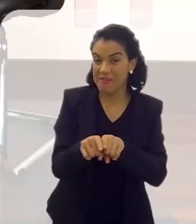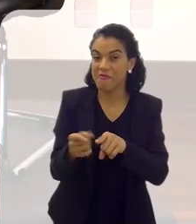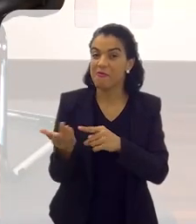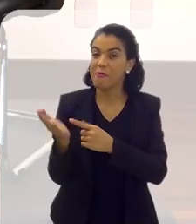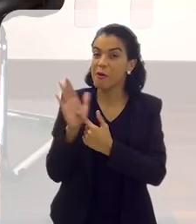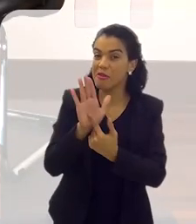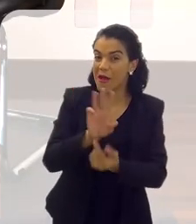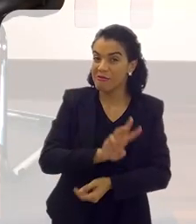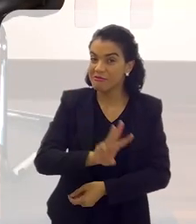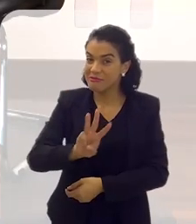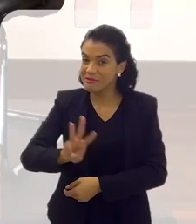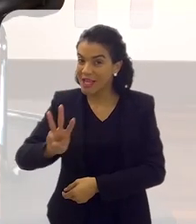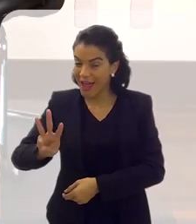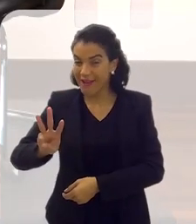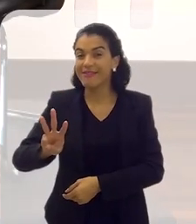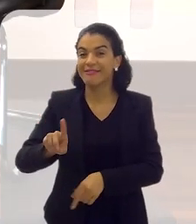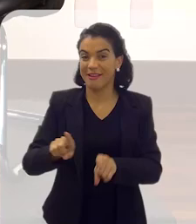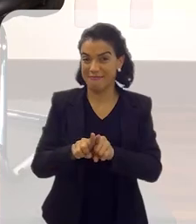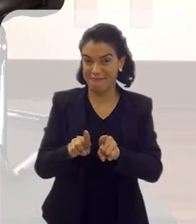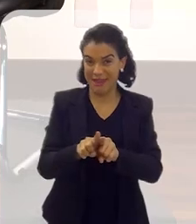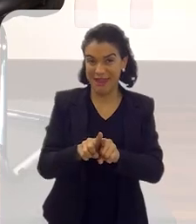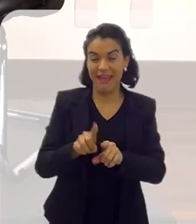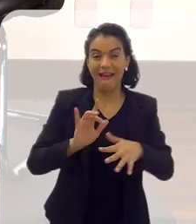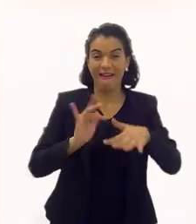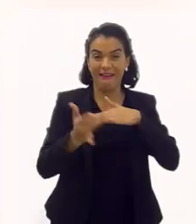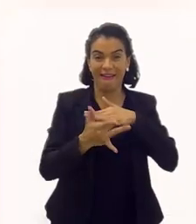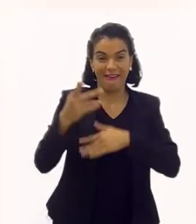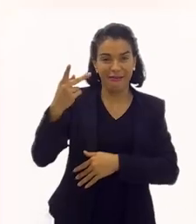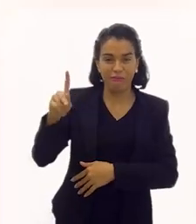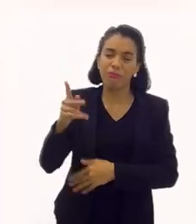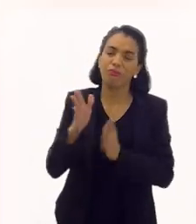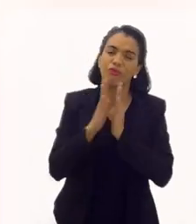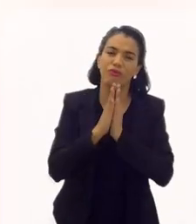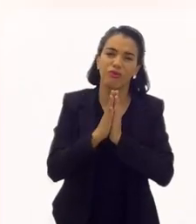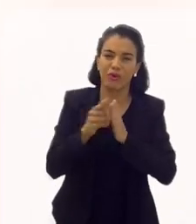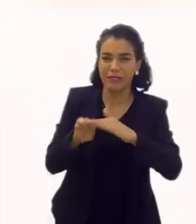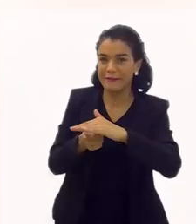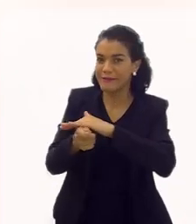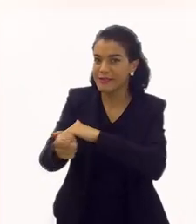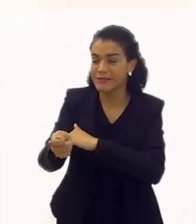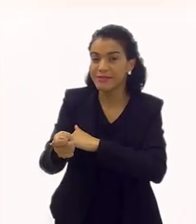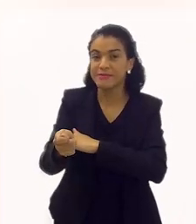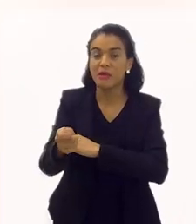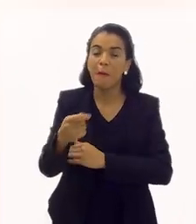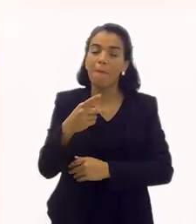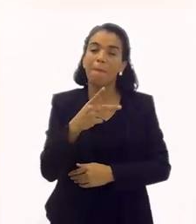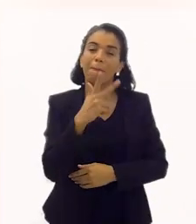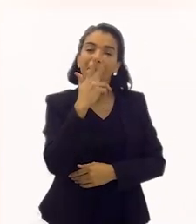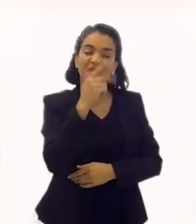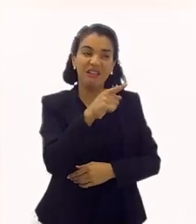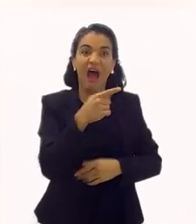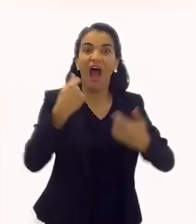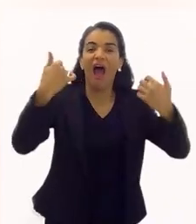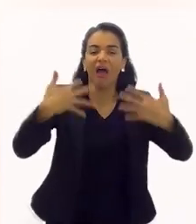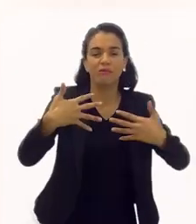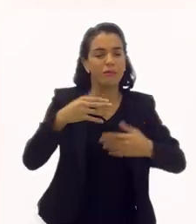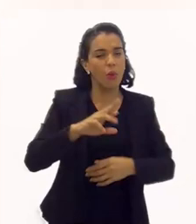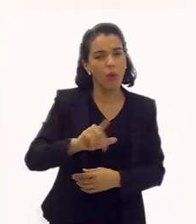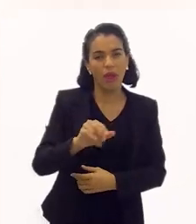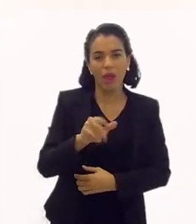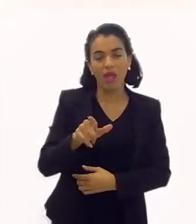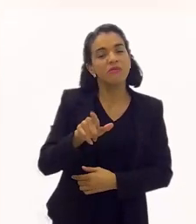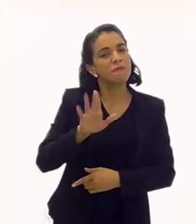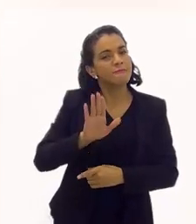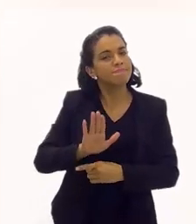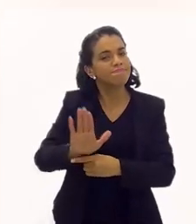E aqui na nossa matéria, a gente vai colocar não só o site, mas como as redes sociais dela. Por favor, invista. Você, às vezes, pode achar que é uma coisa de